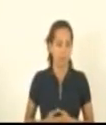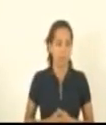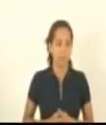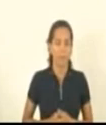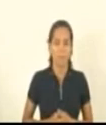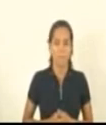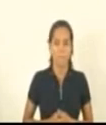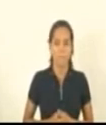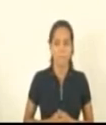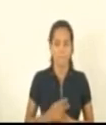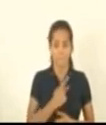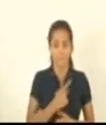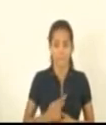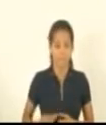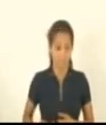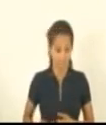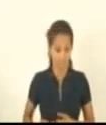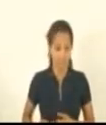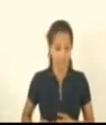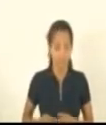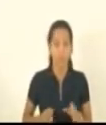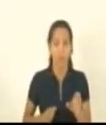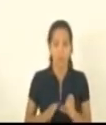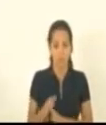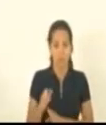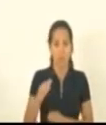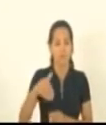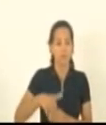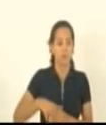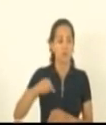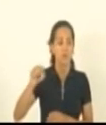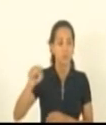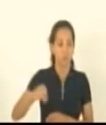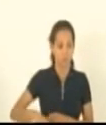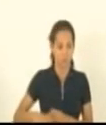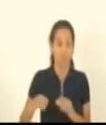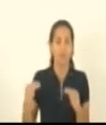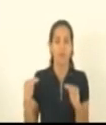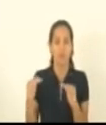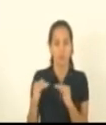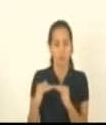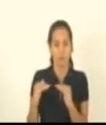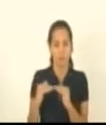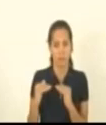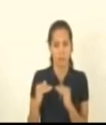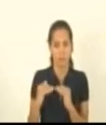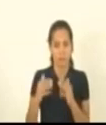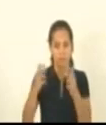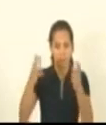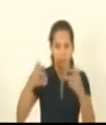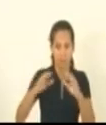Presidente, minha orientação é voto sim, conforme o parecer da Comissão de Justiça.